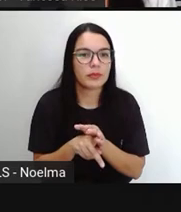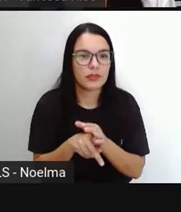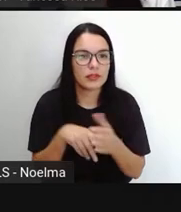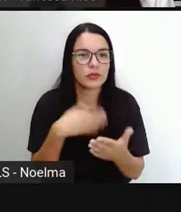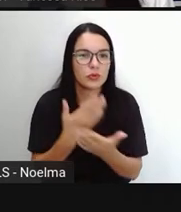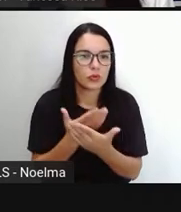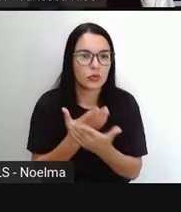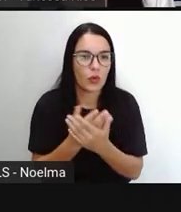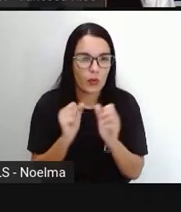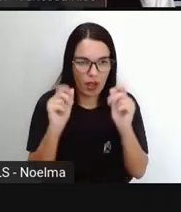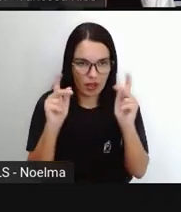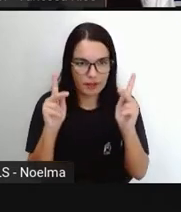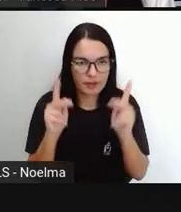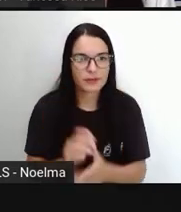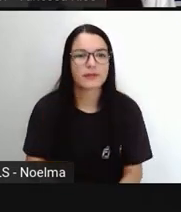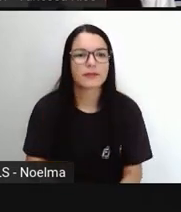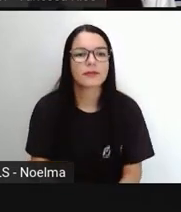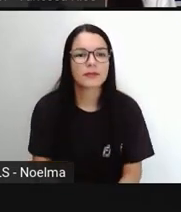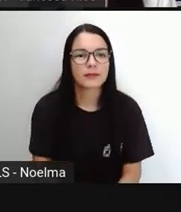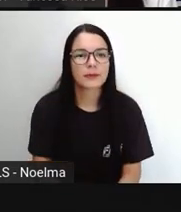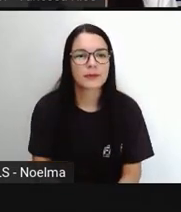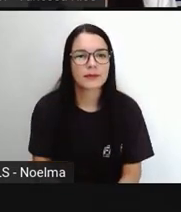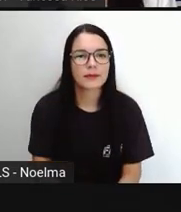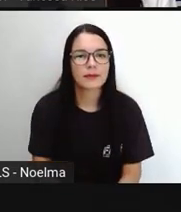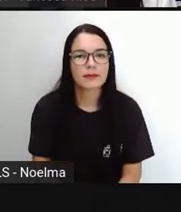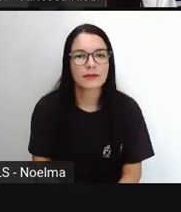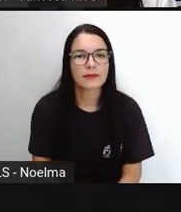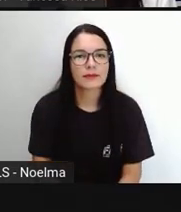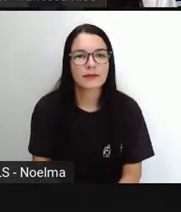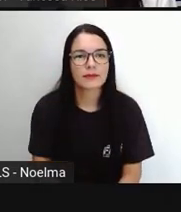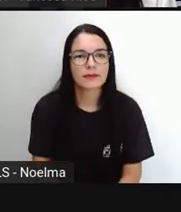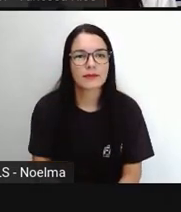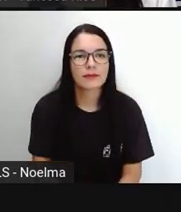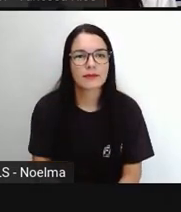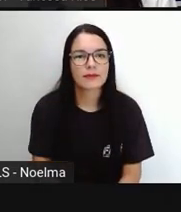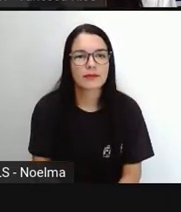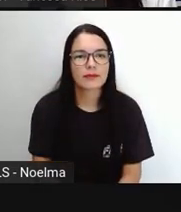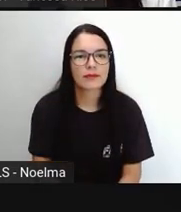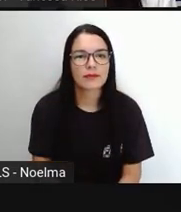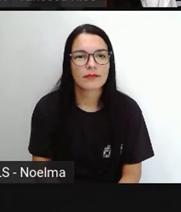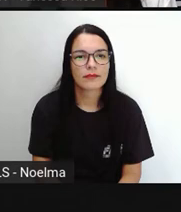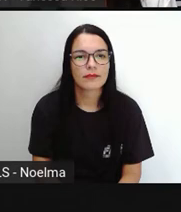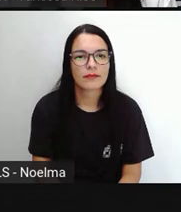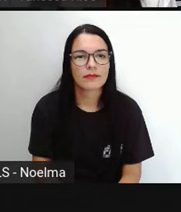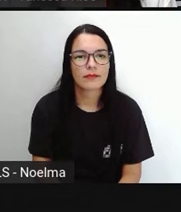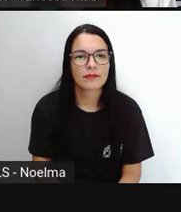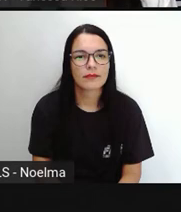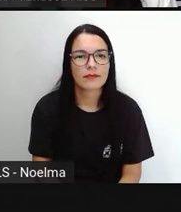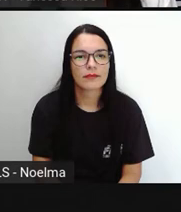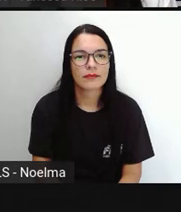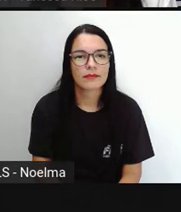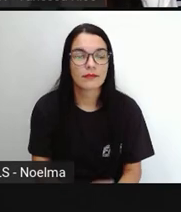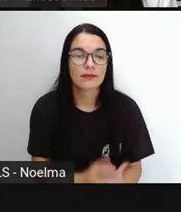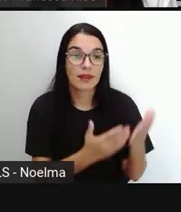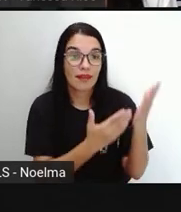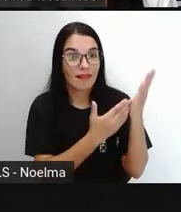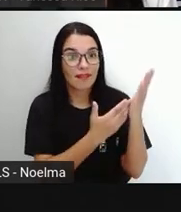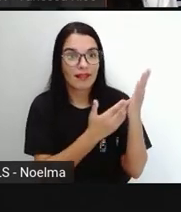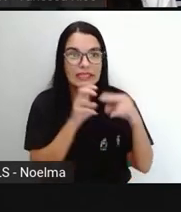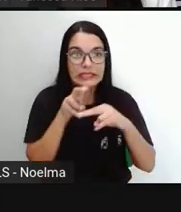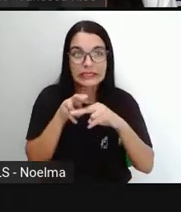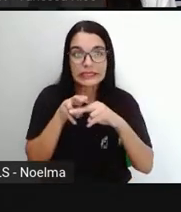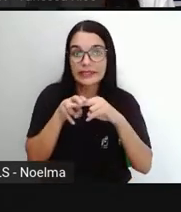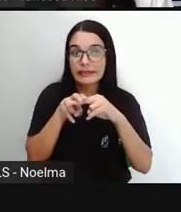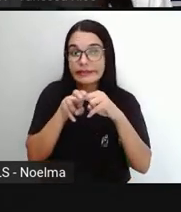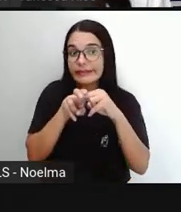sobre esse verbo, tá certo? E aí, agora, o verbo sorteado, é o verbo, olha só, sentar.